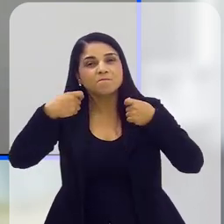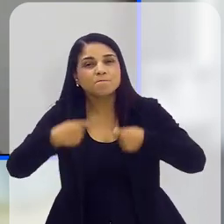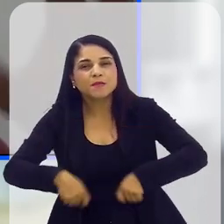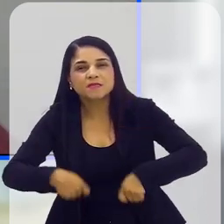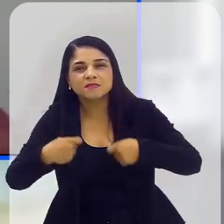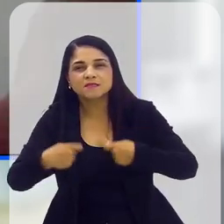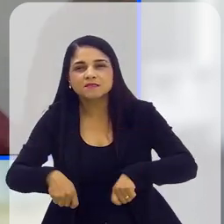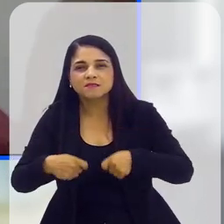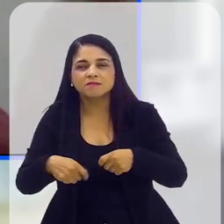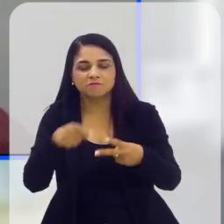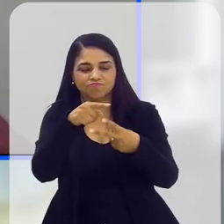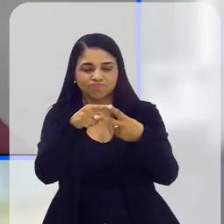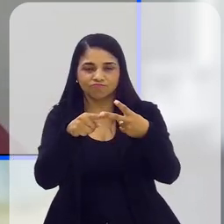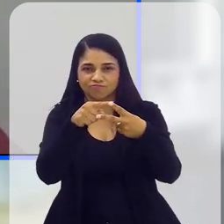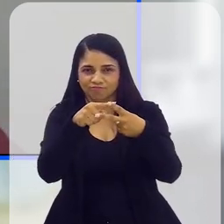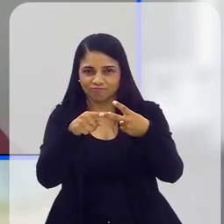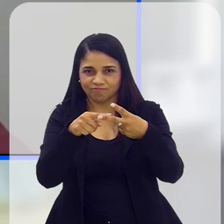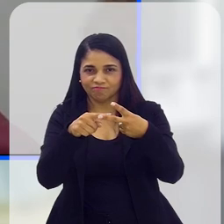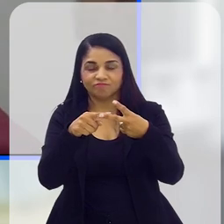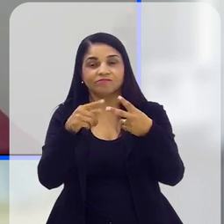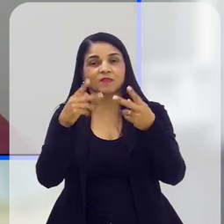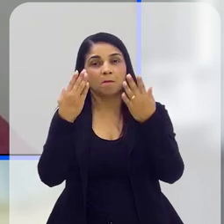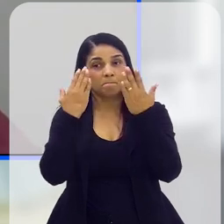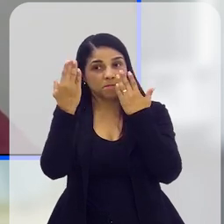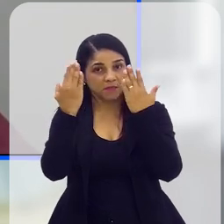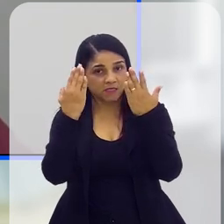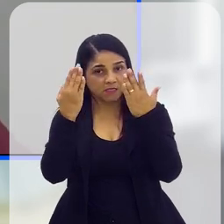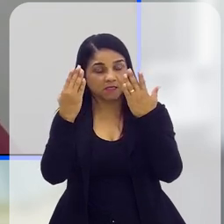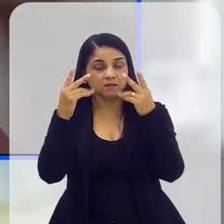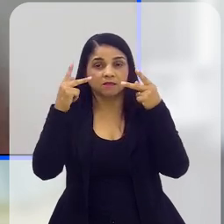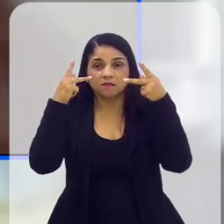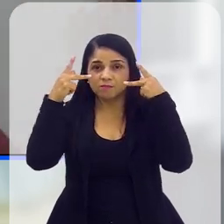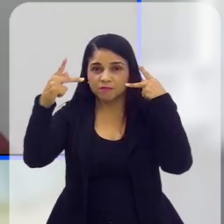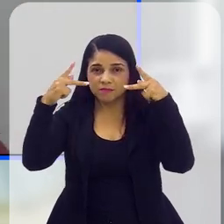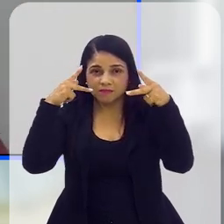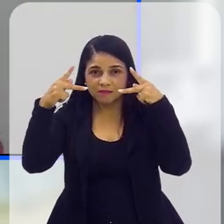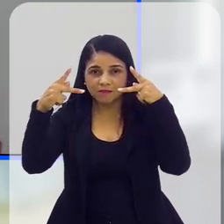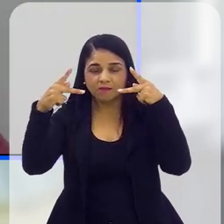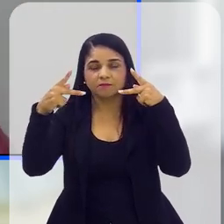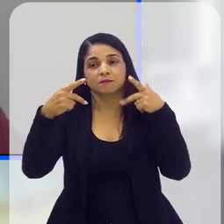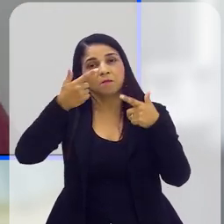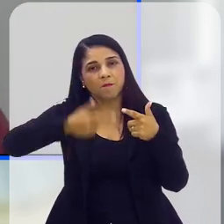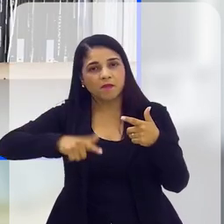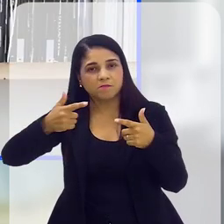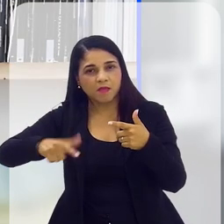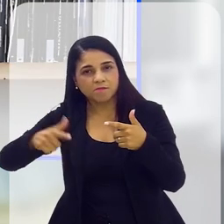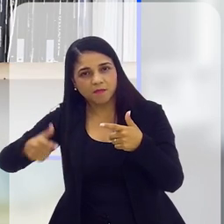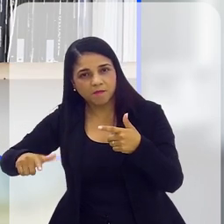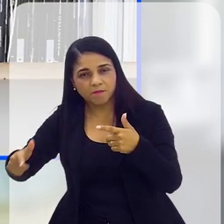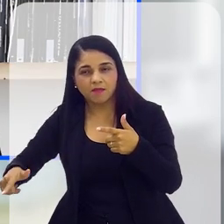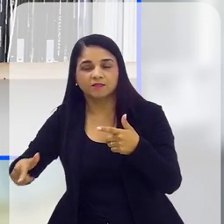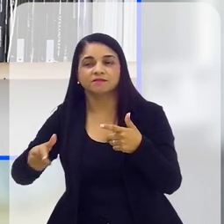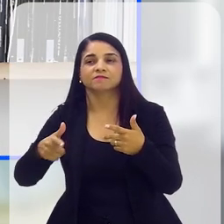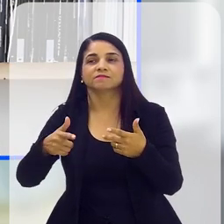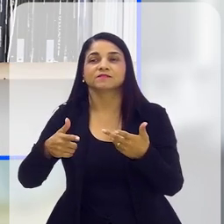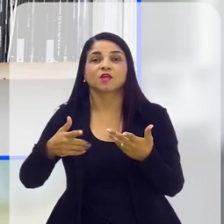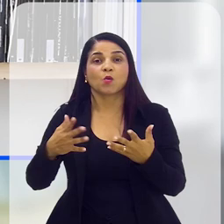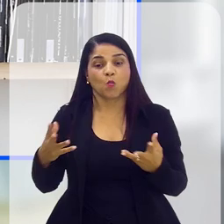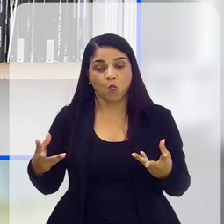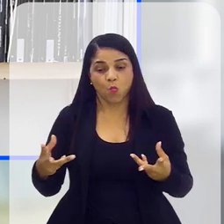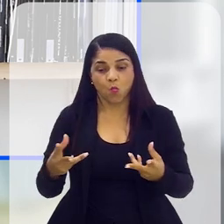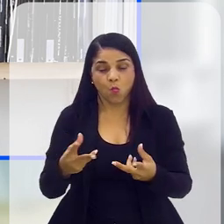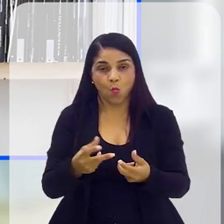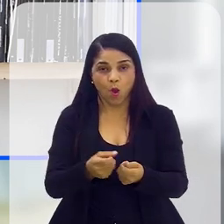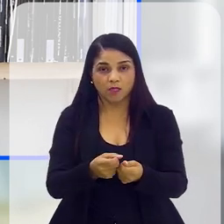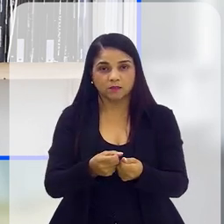ela, sim, precisa dos dois tratamentos, psicológico e psiquiátrico, além de tudo isso que eu falei. Você vê que, pela sua fala mesmo,